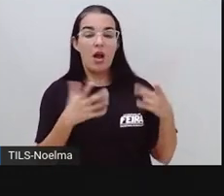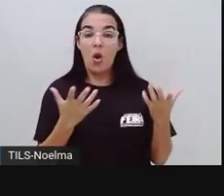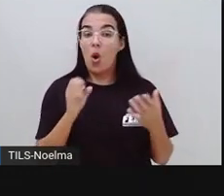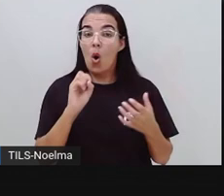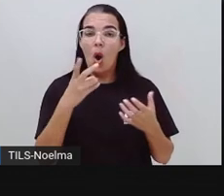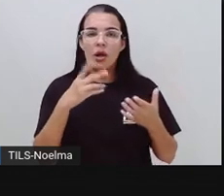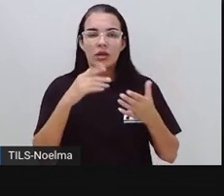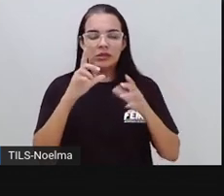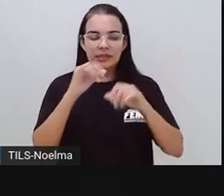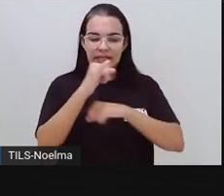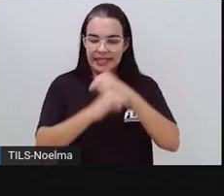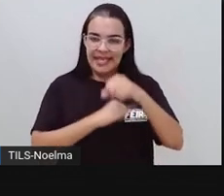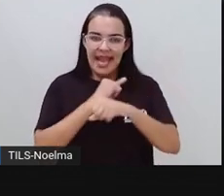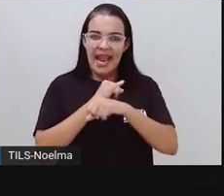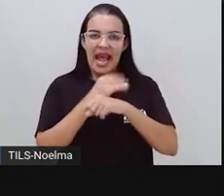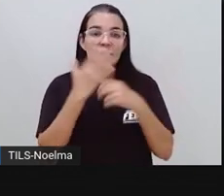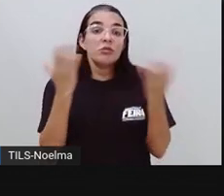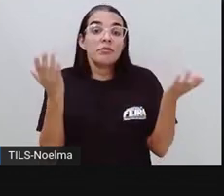interessante?